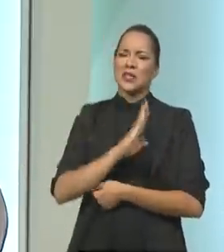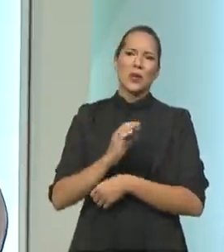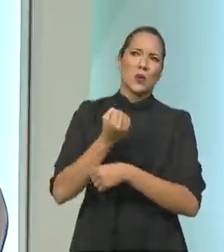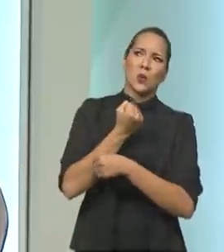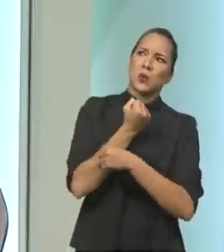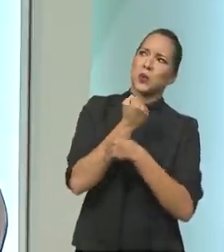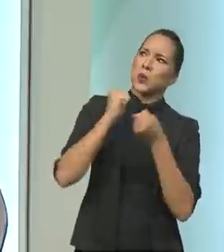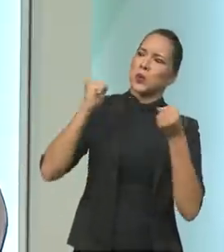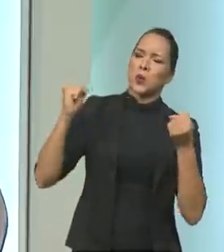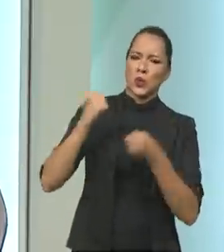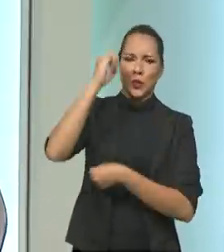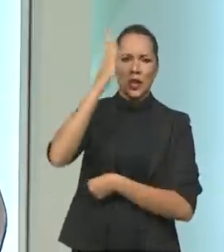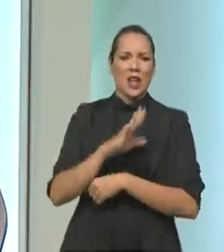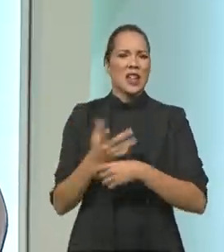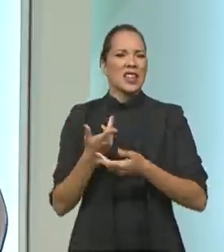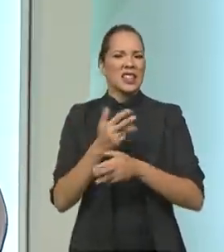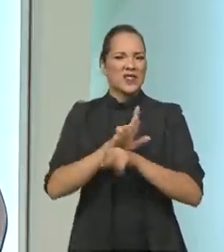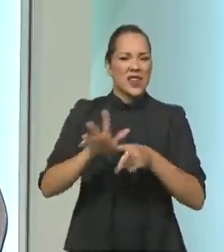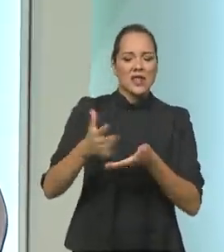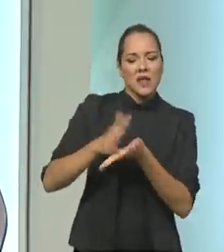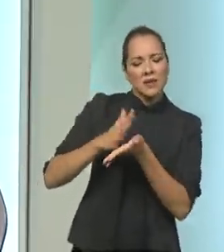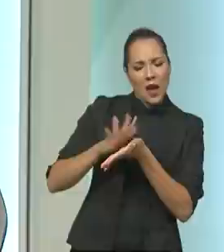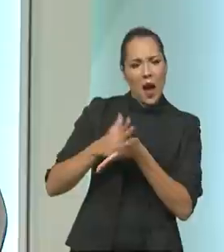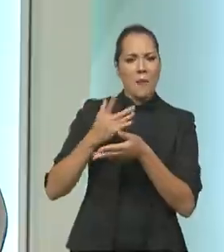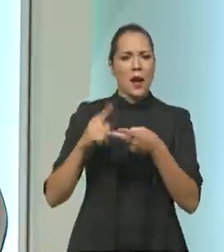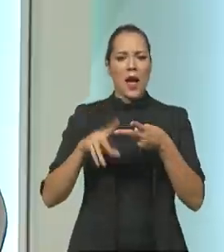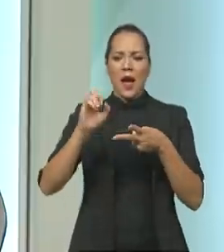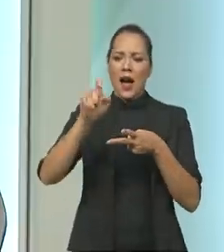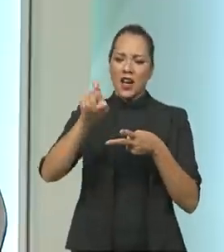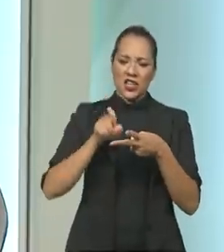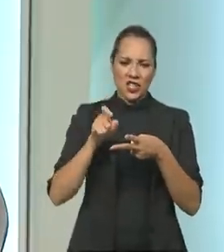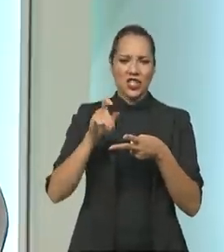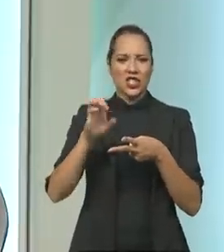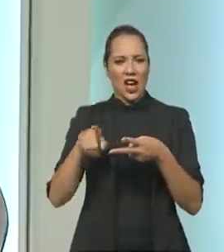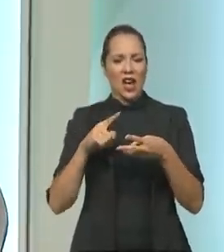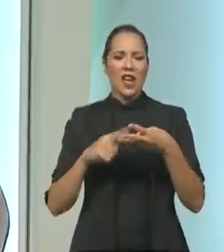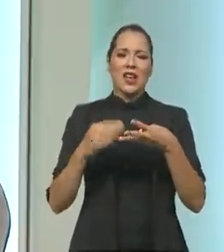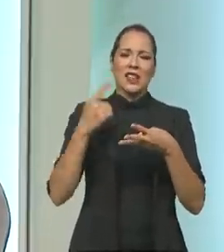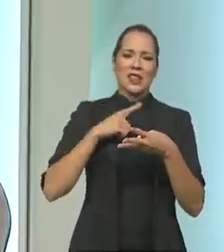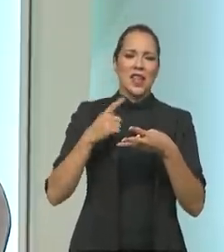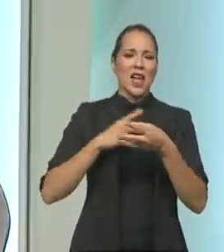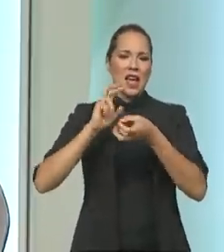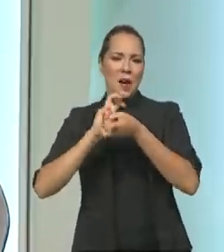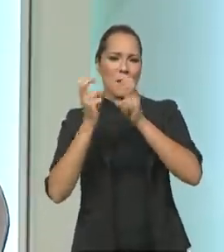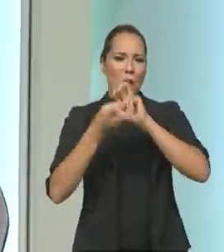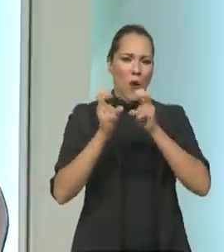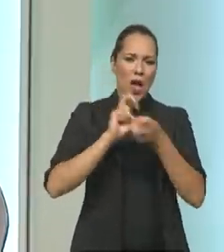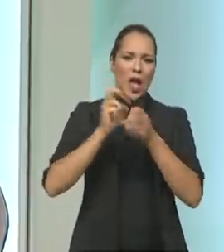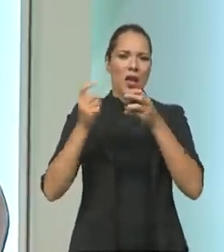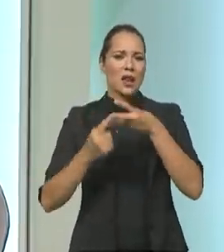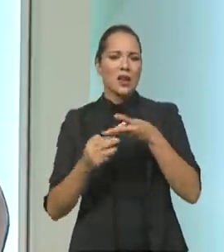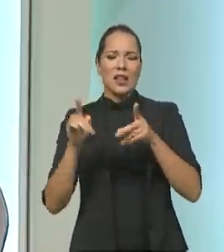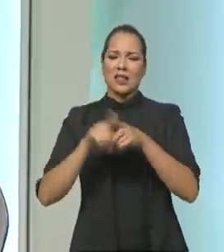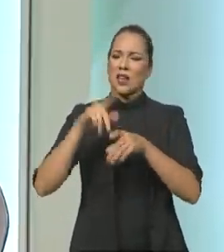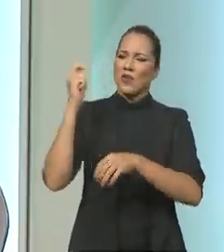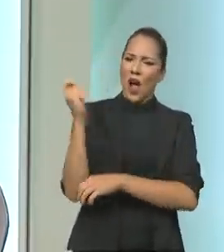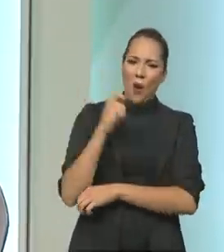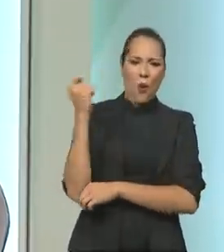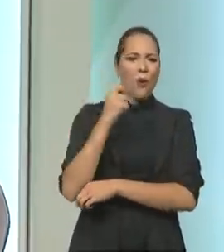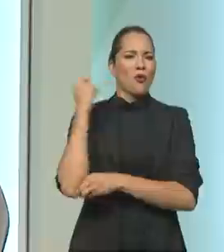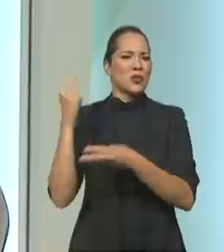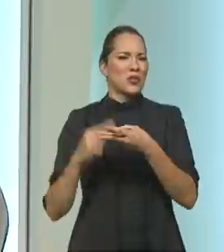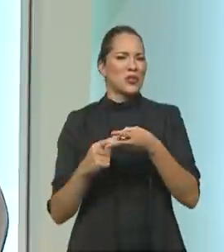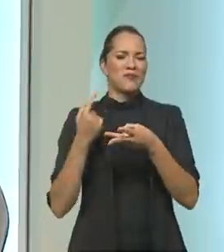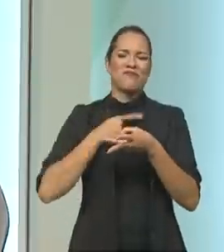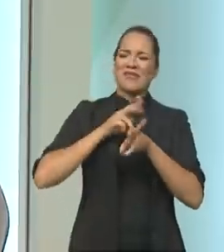cultural. Você tem o forró, você tem o samba, você tem o axé, você tem o sertanejo, você tem a catira, você tem o xote gaúcho, tiamamé, você tem um